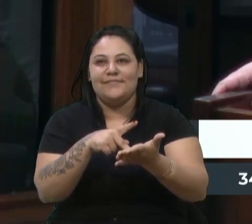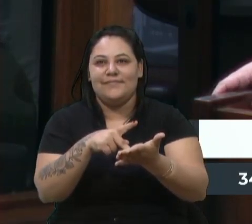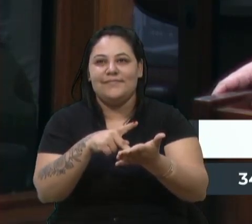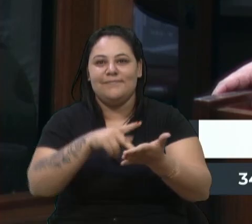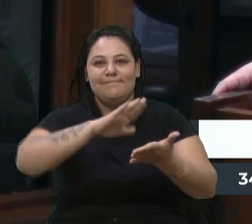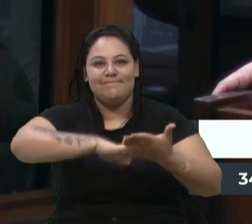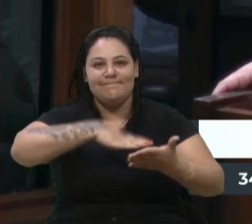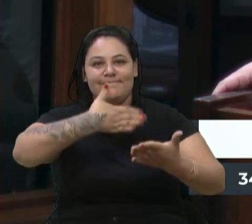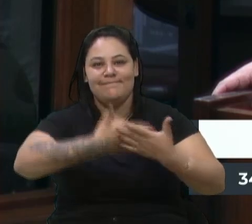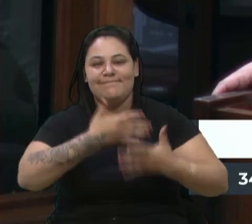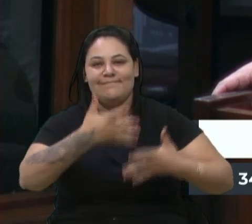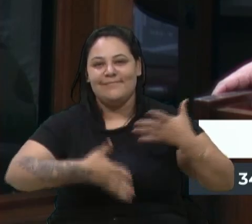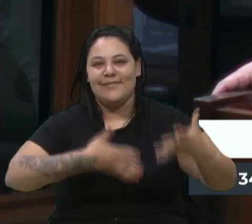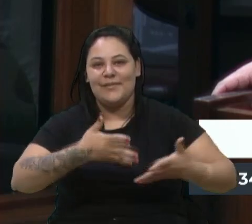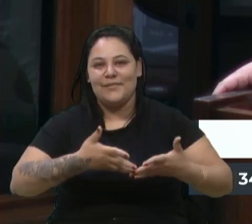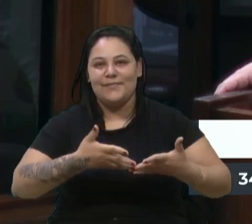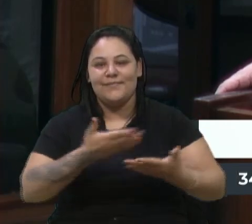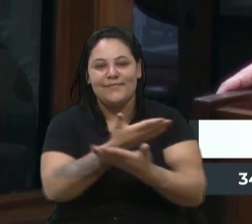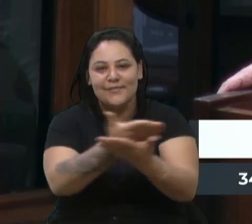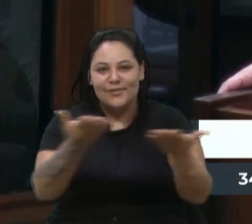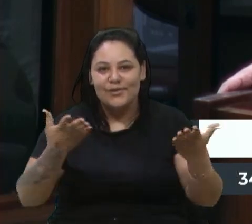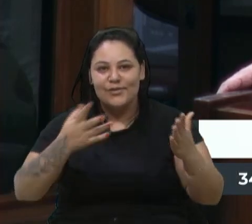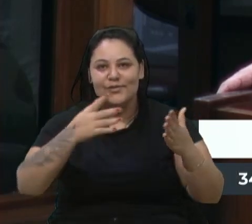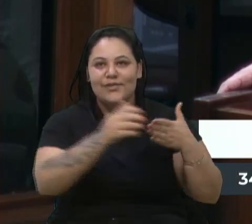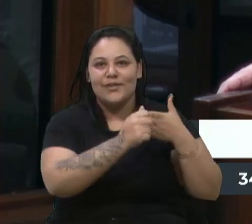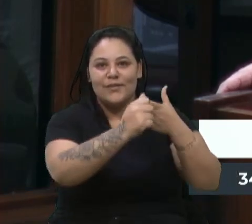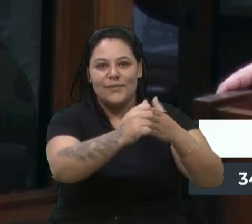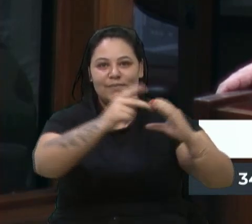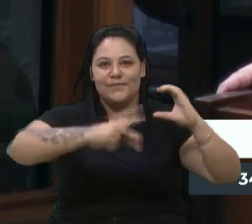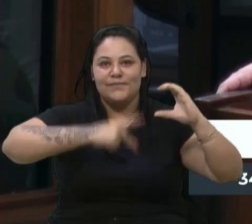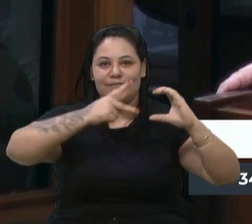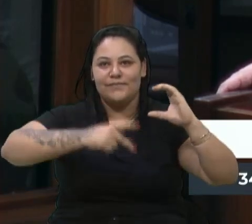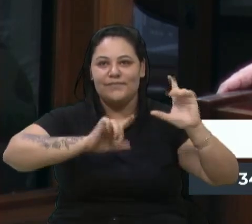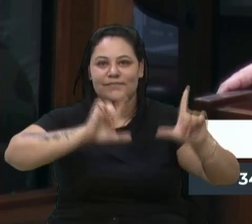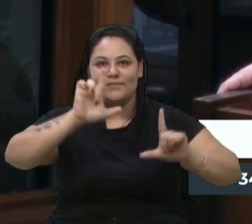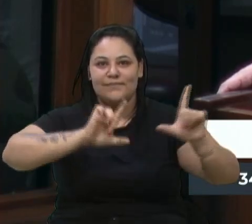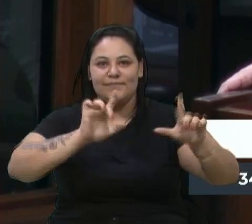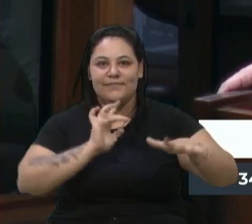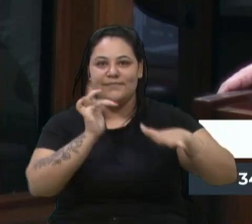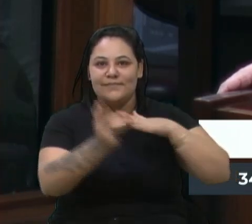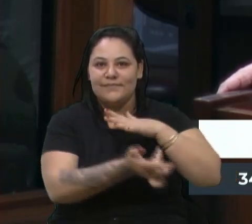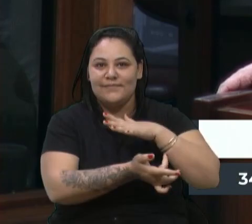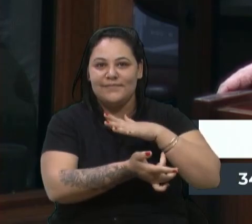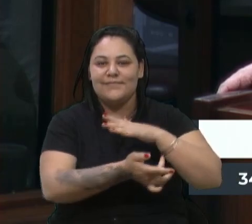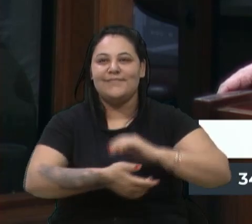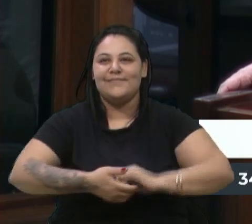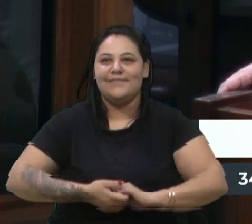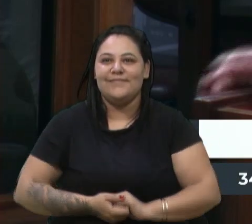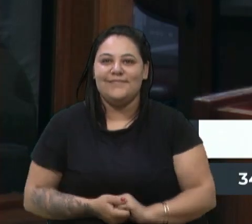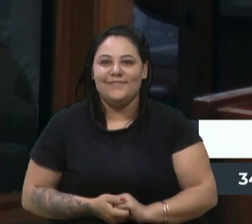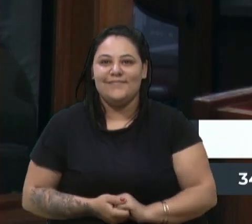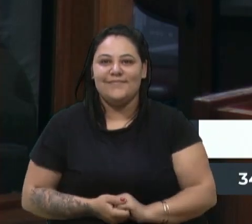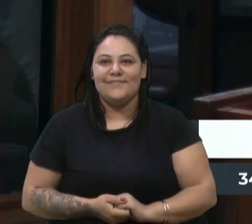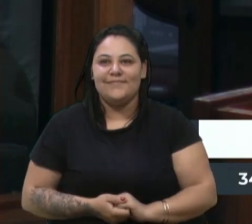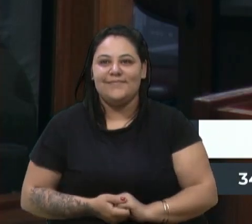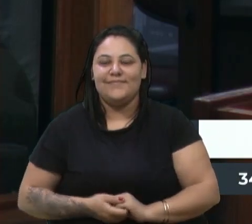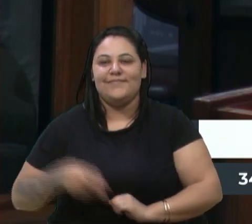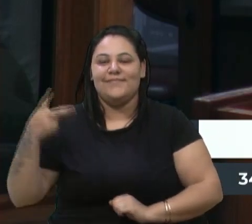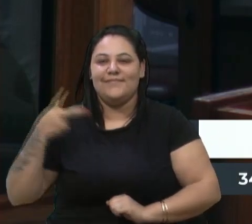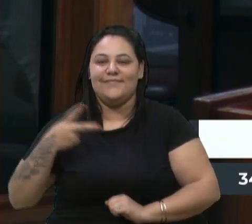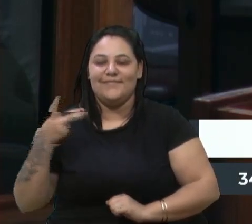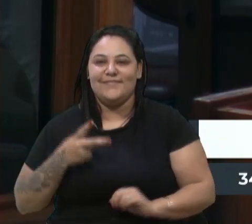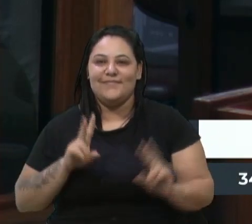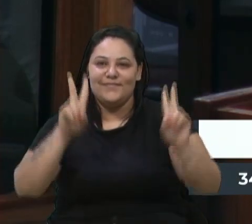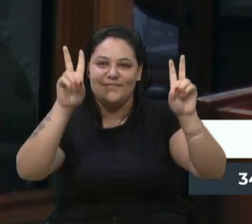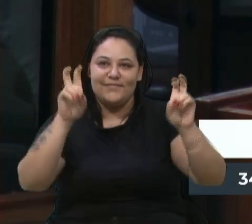intérprete de Libras, para todos que nos assistem pela TV Câmara Canal 16 e pelas redes sociais. Um segundo assunto que eu quero